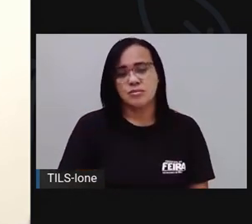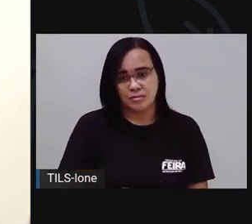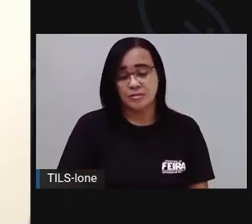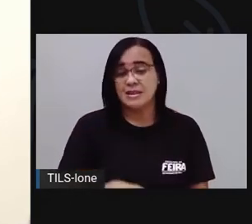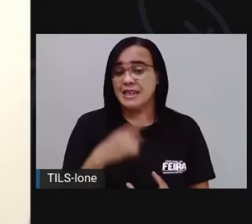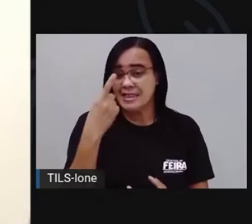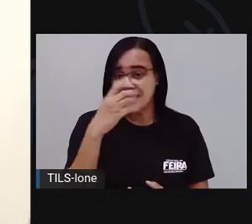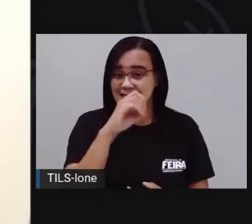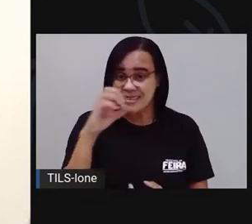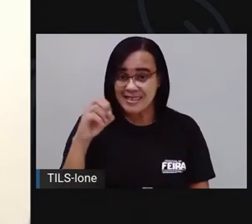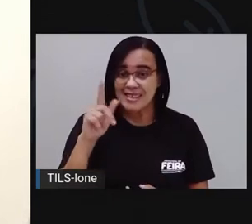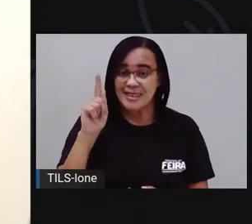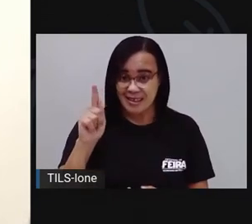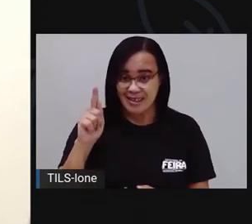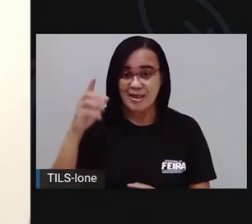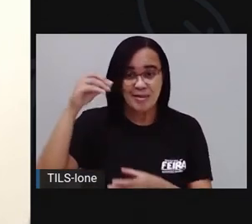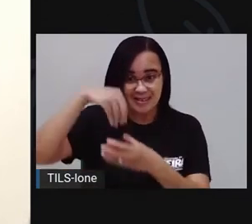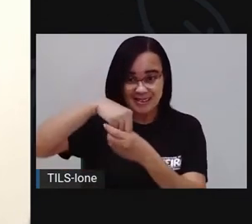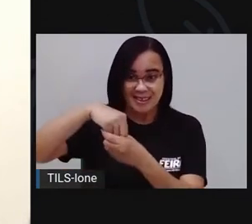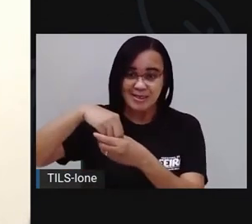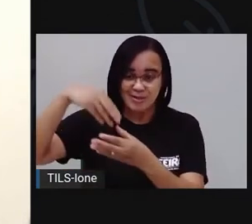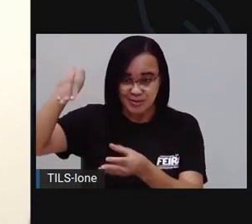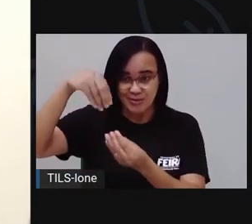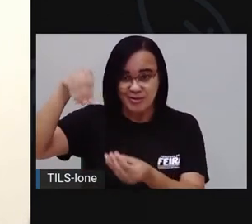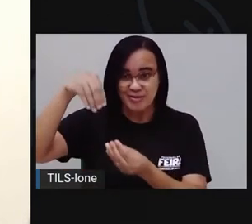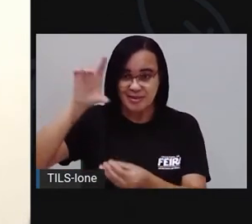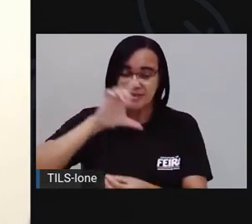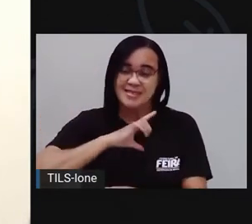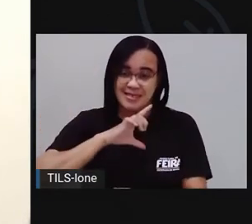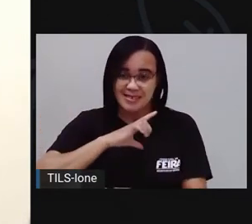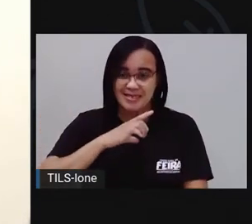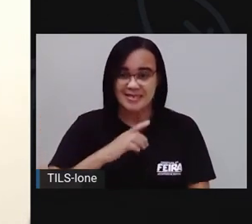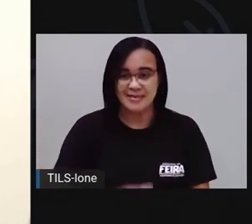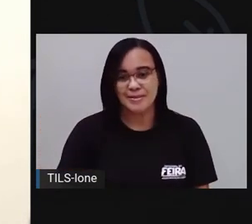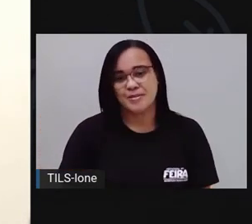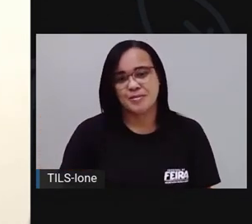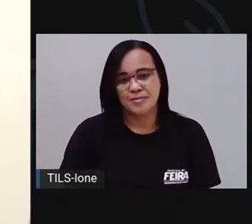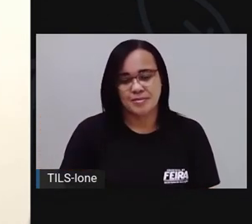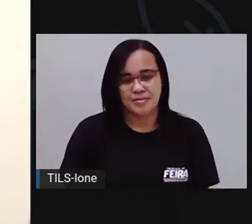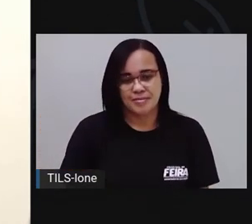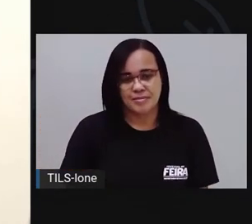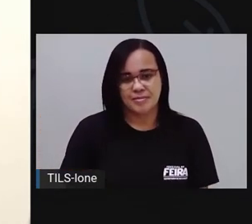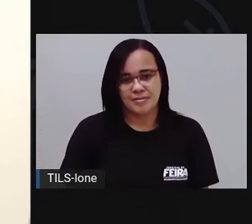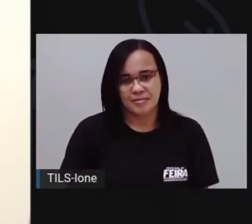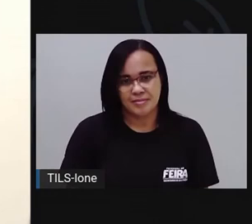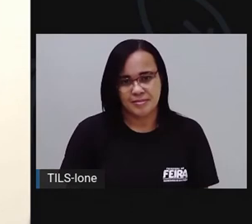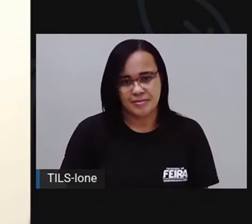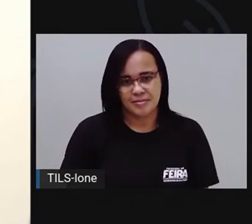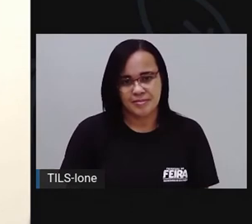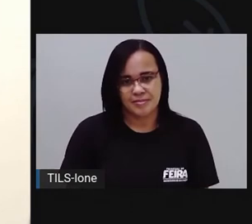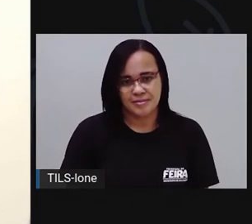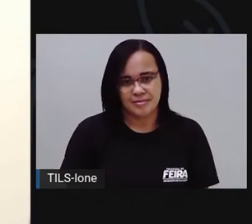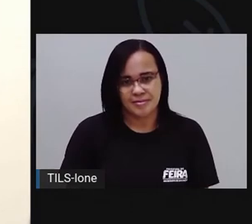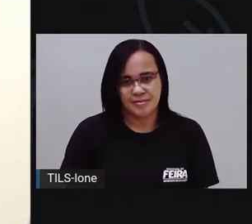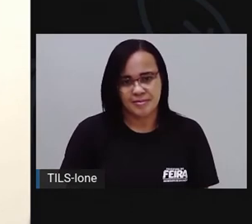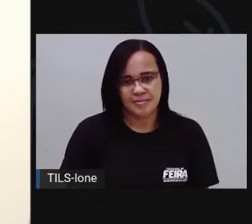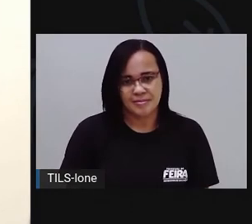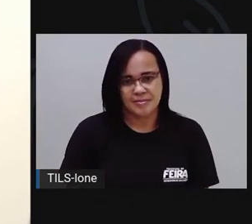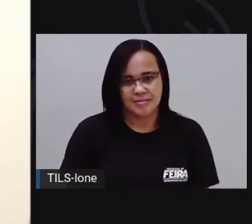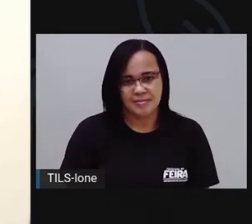100 gramas aqui. Vou colocar aqui, hein? Tem que ter 400 gramas. Será?